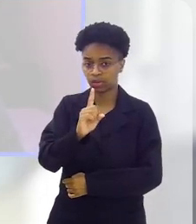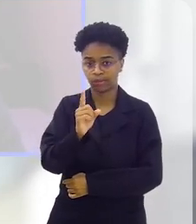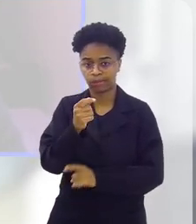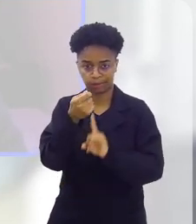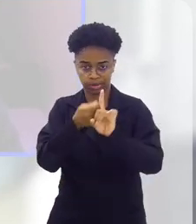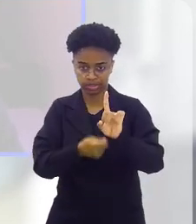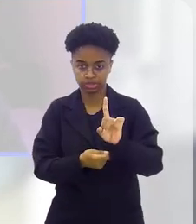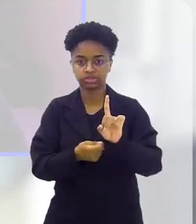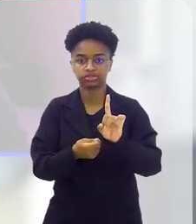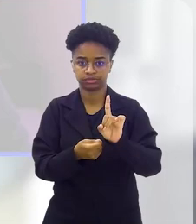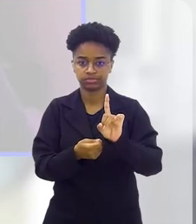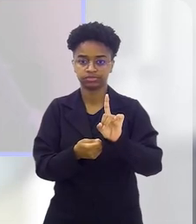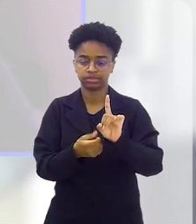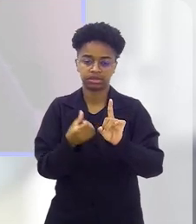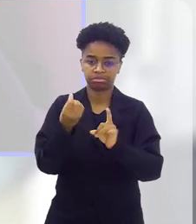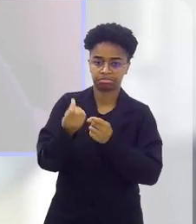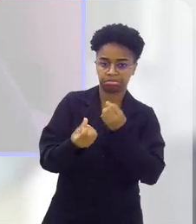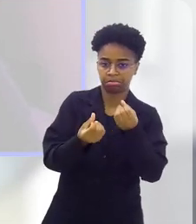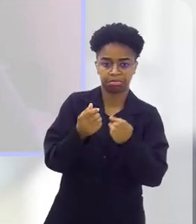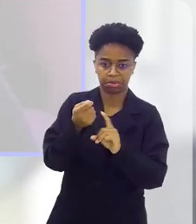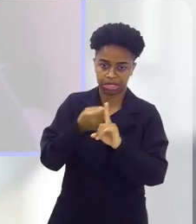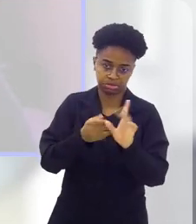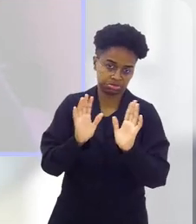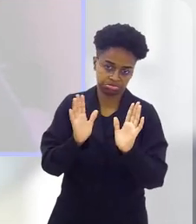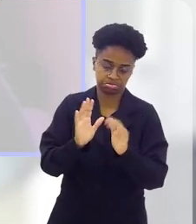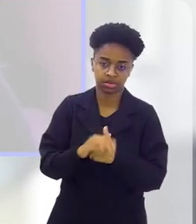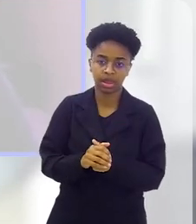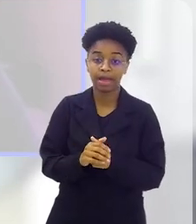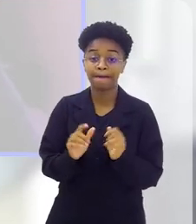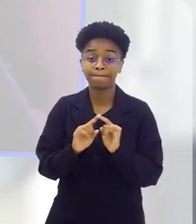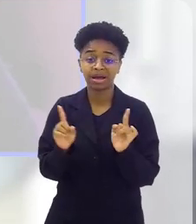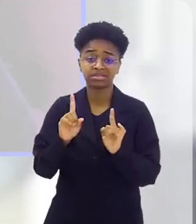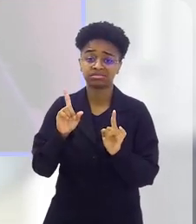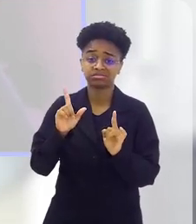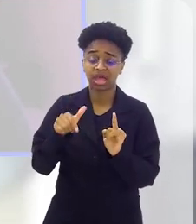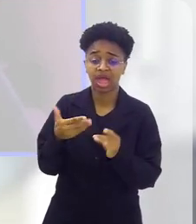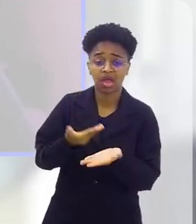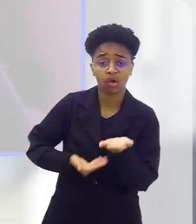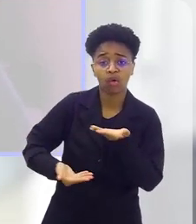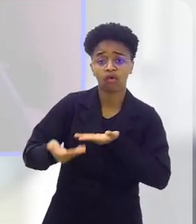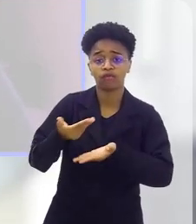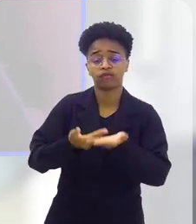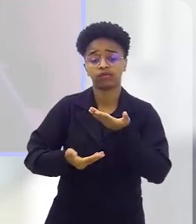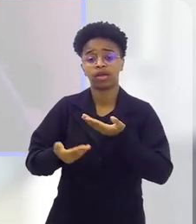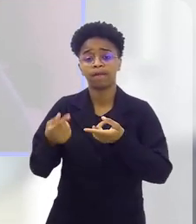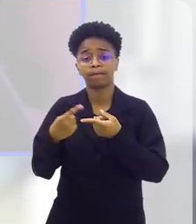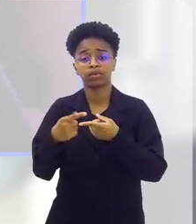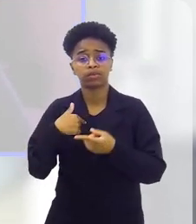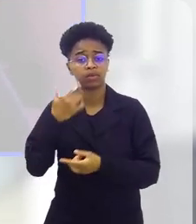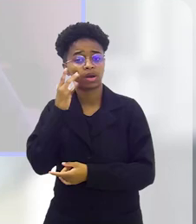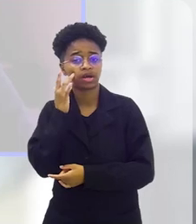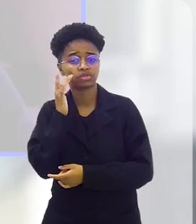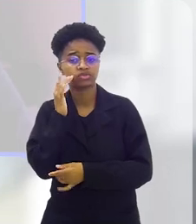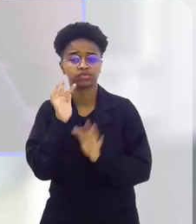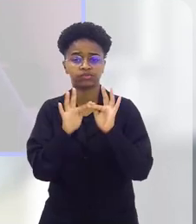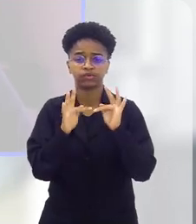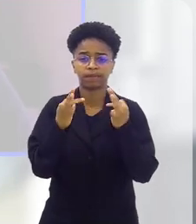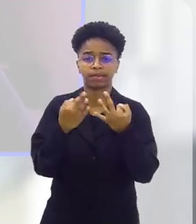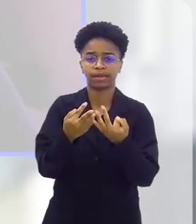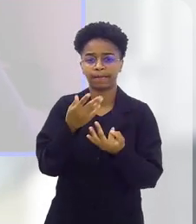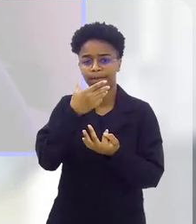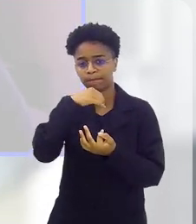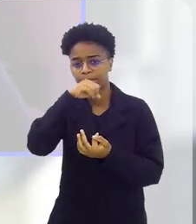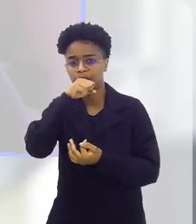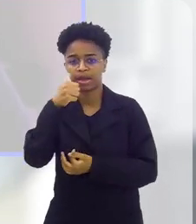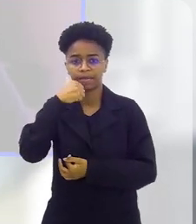dia não, por vez, né? Então, que você tenha que ser diário. Mas era o convívio, acho que é isso, o os pais e